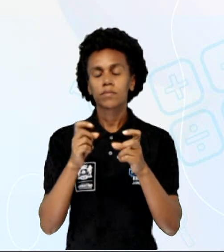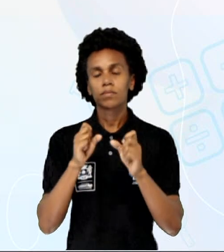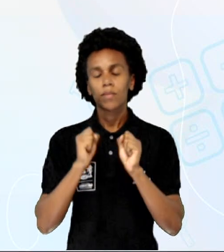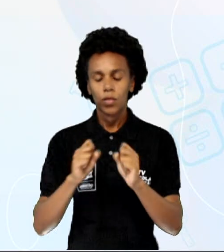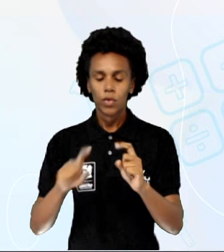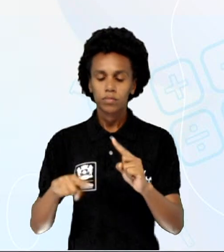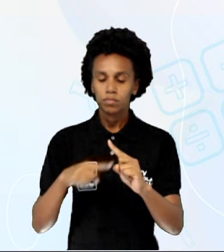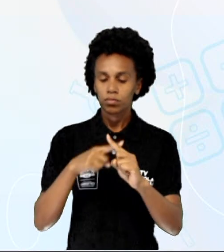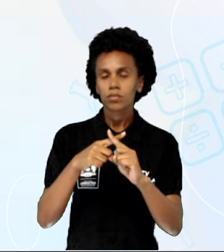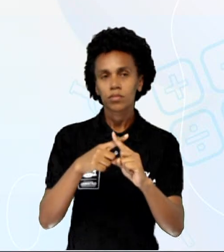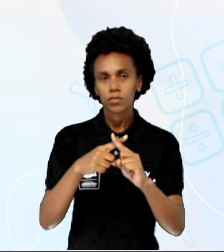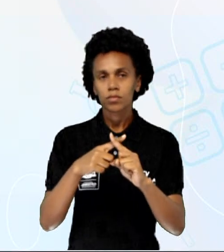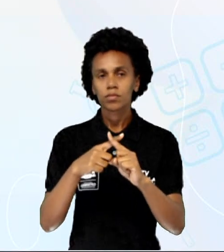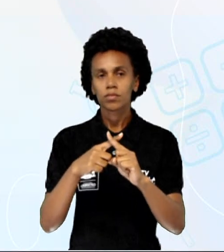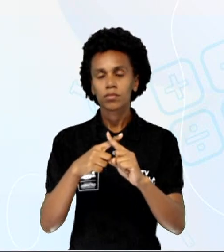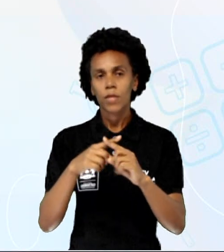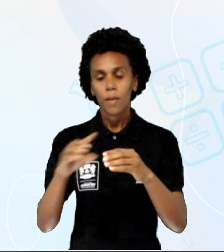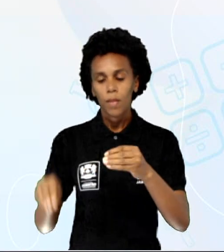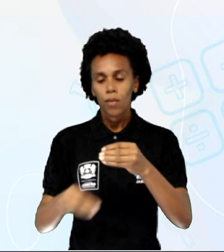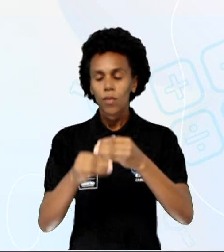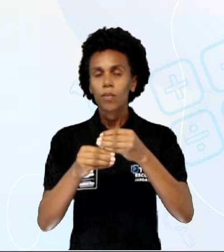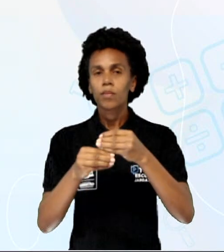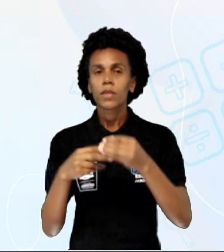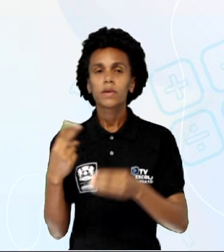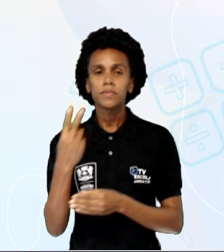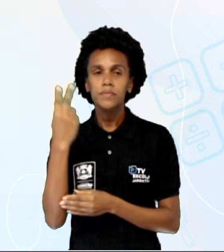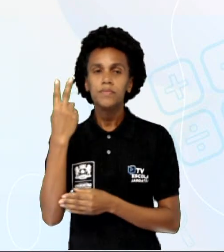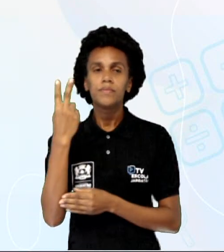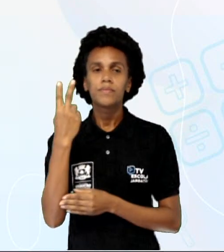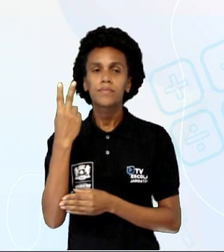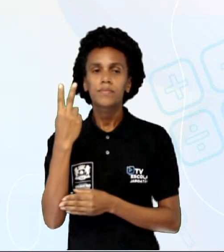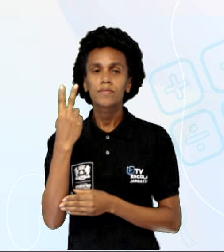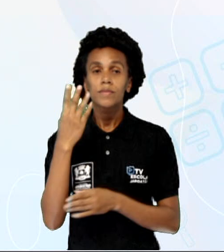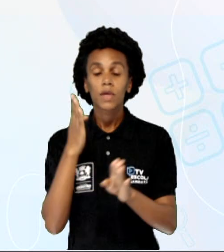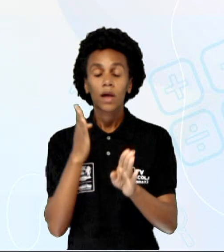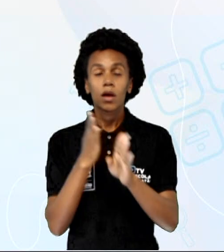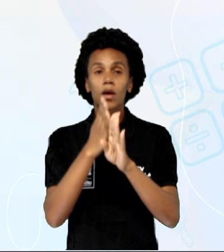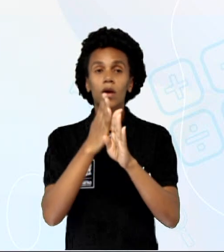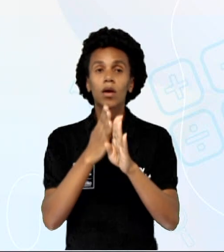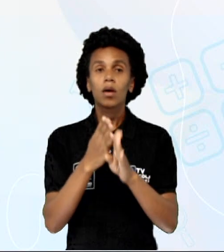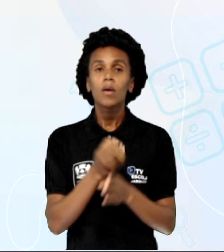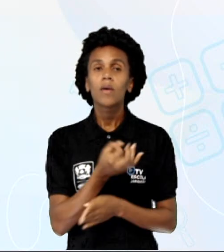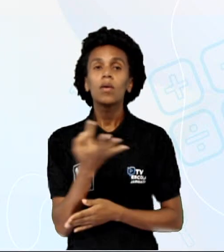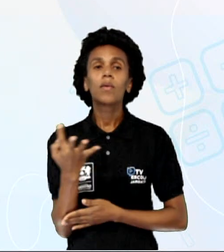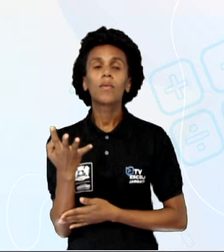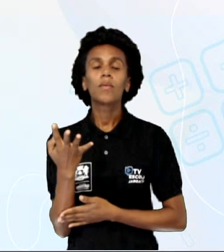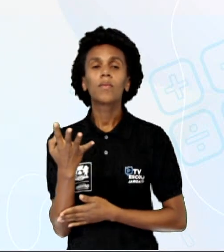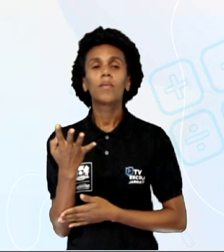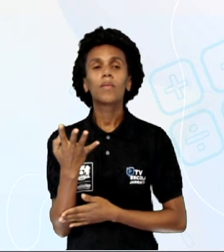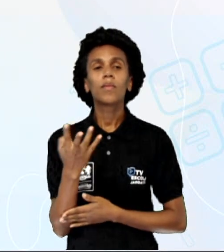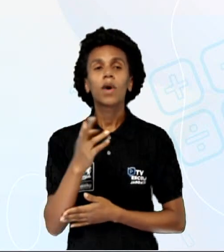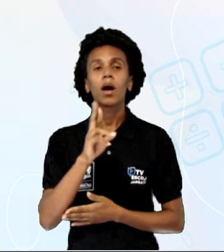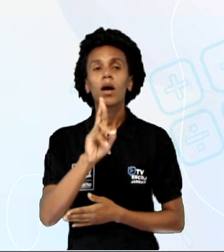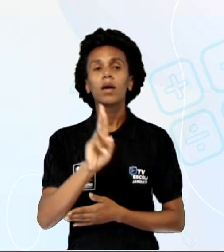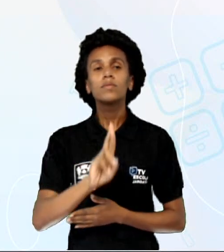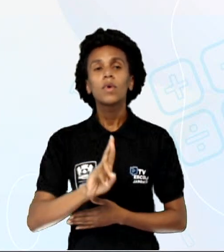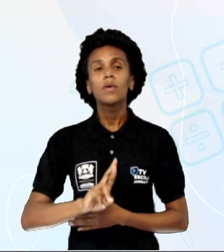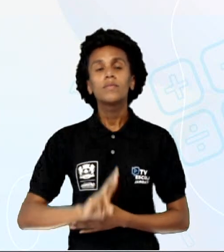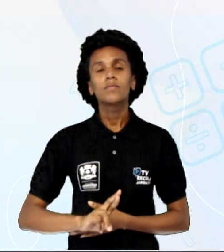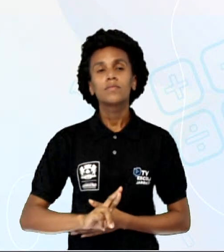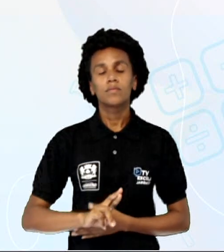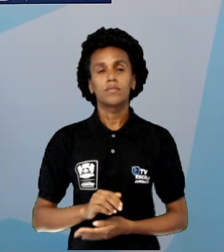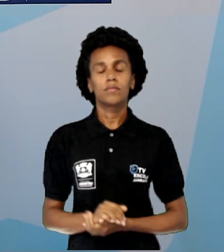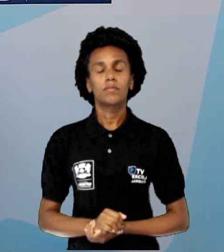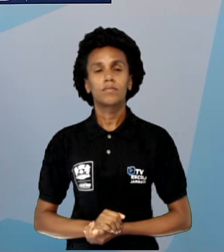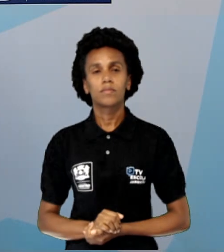para completar esses valores e descobrir quais das alternativas vai completar corretamente o lugar desses quadradinhos, tá bom?